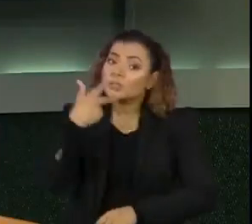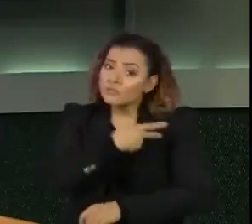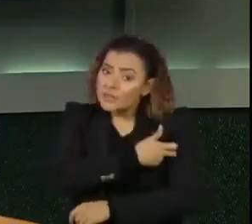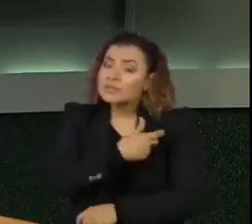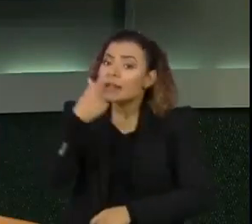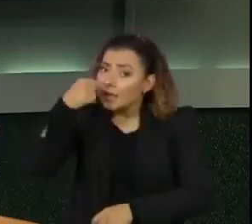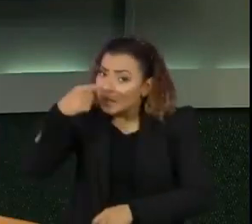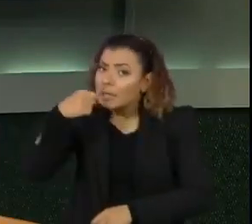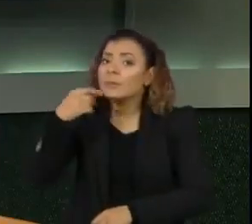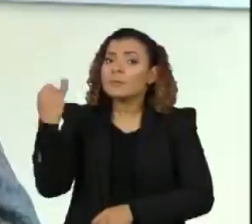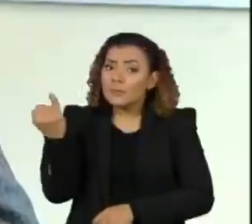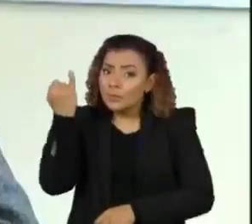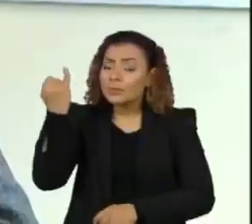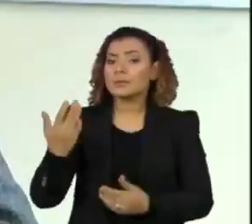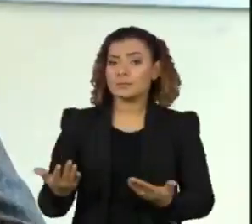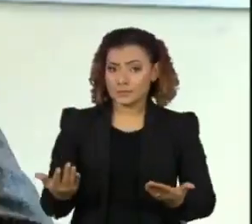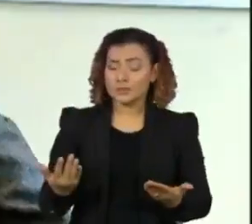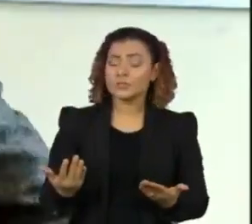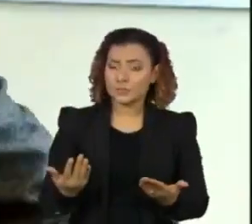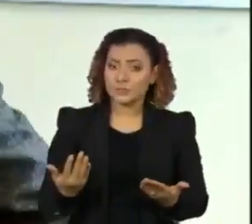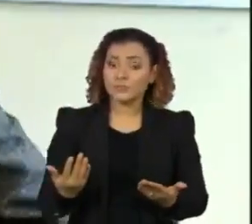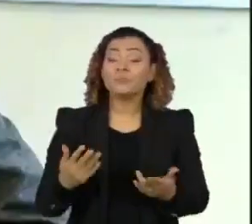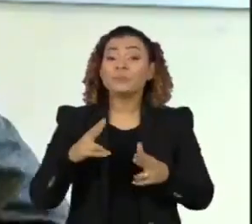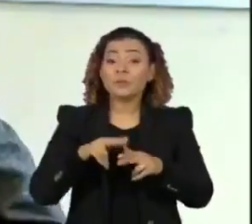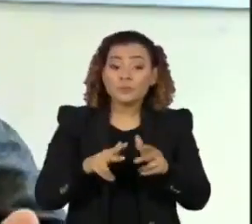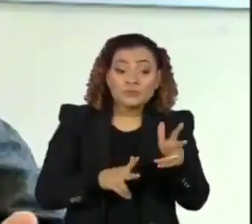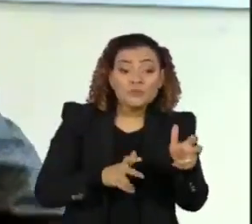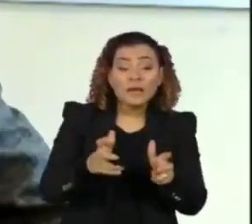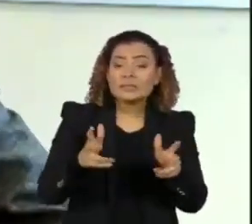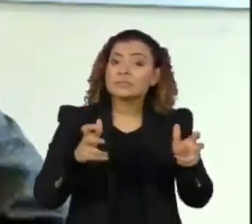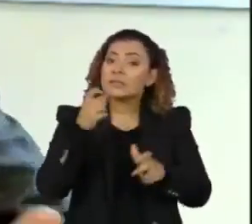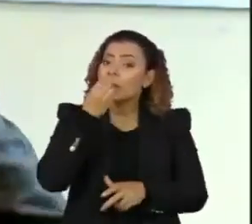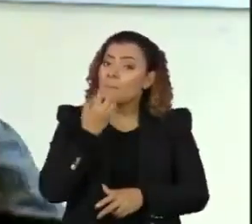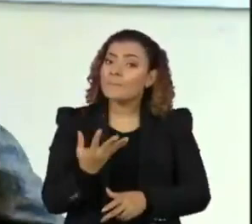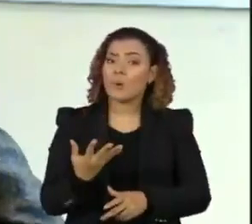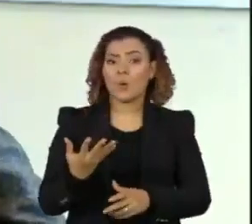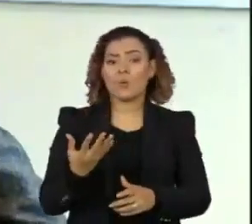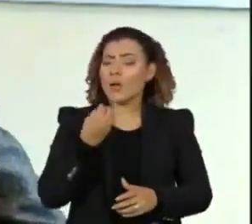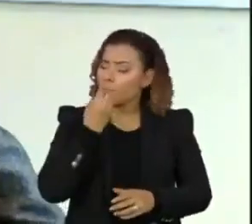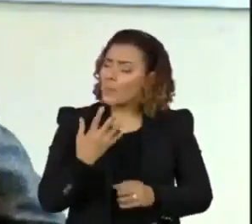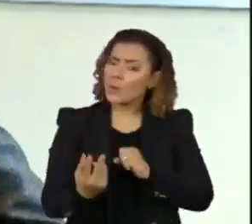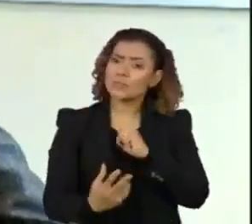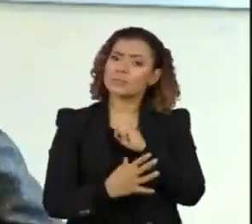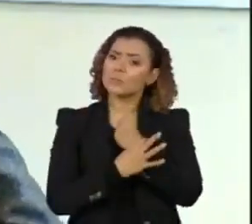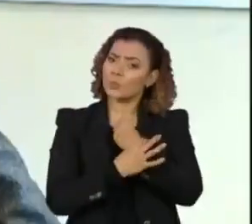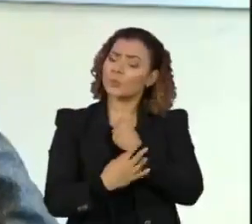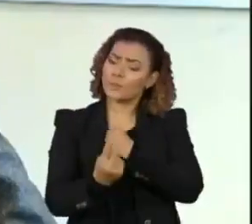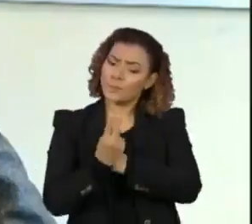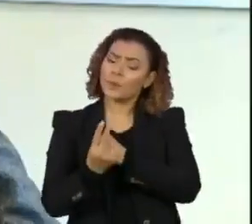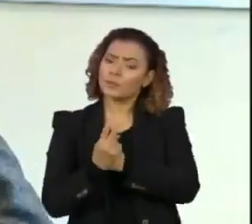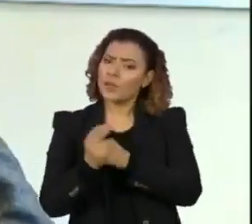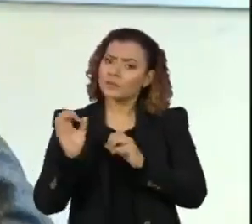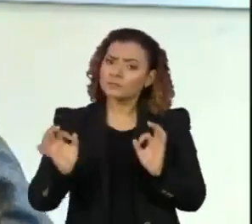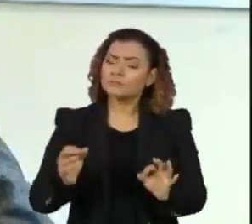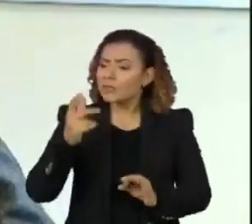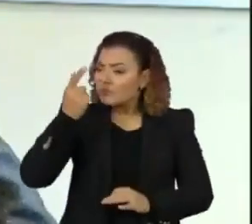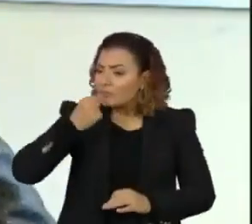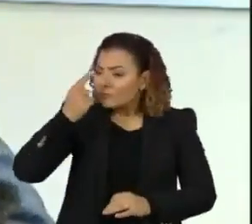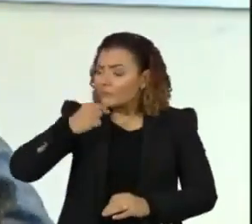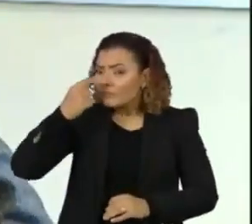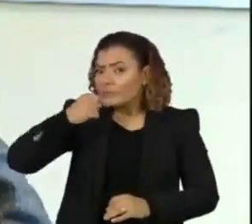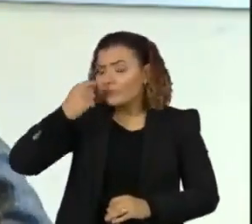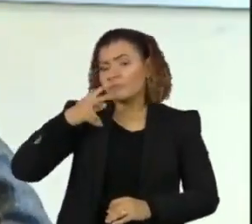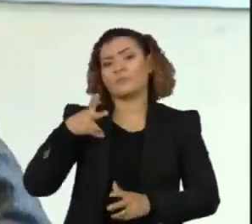a importância que ela merece. A vacina é de benefício inquestionável para diminuir a carga da